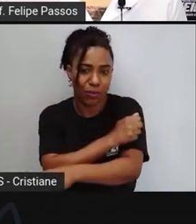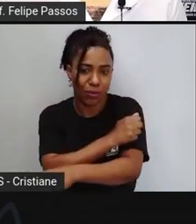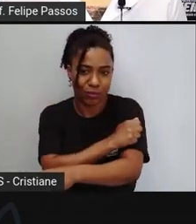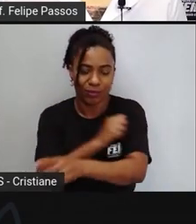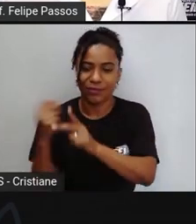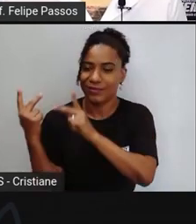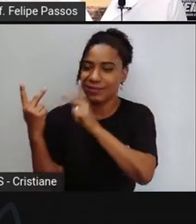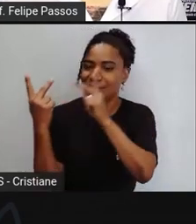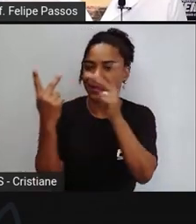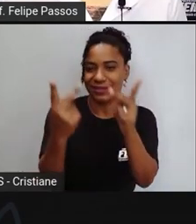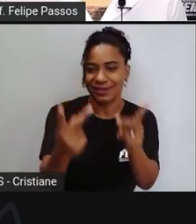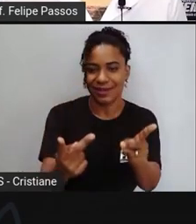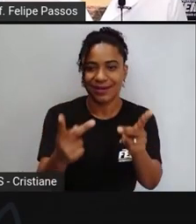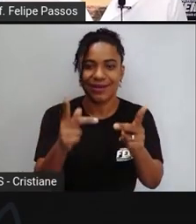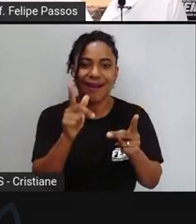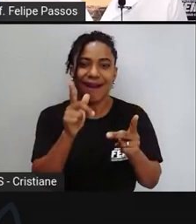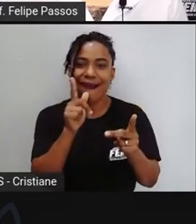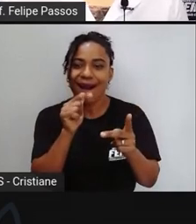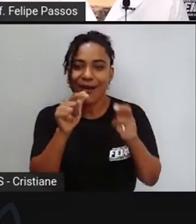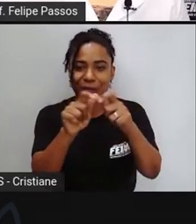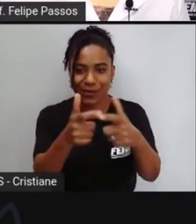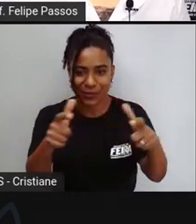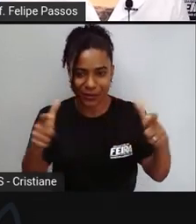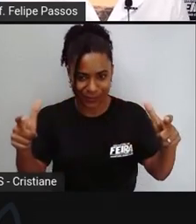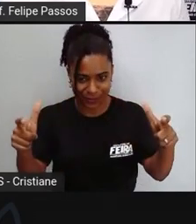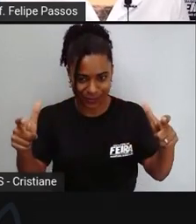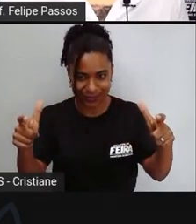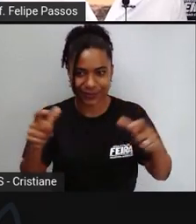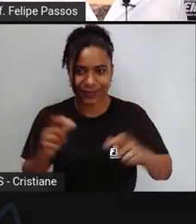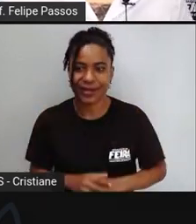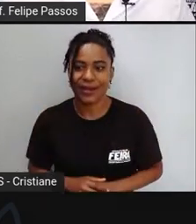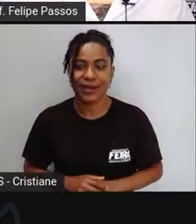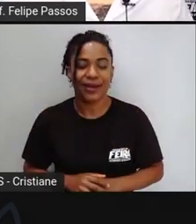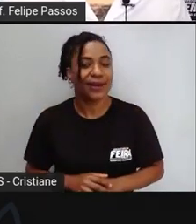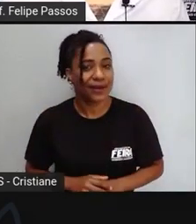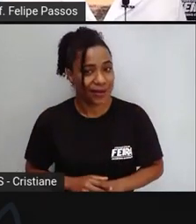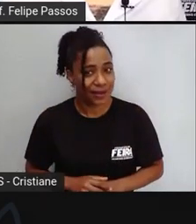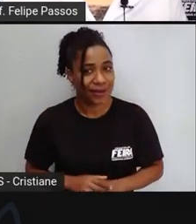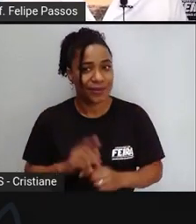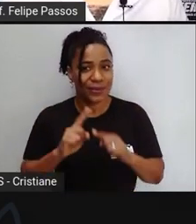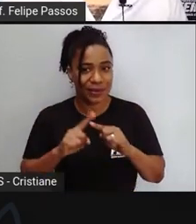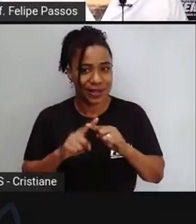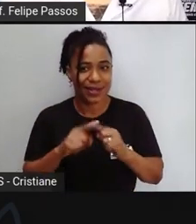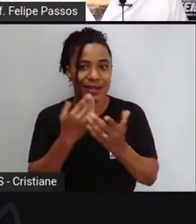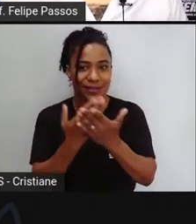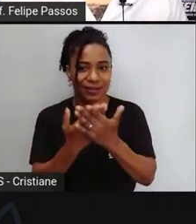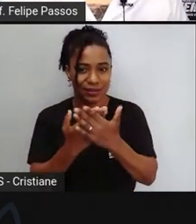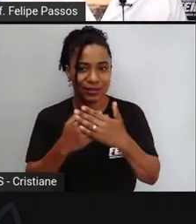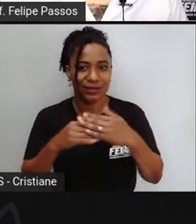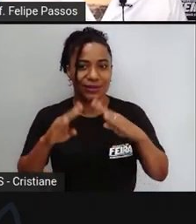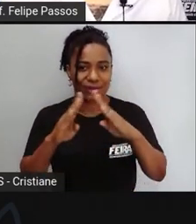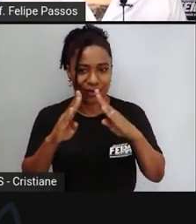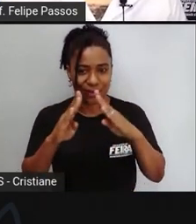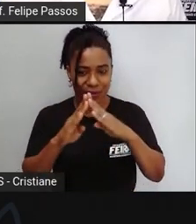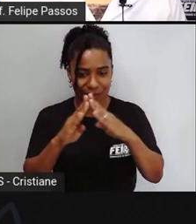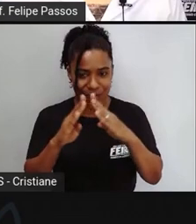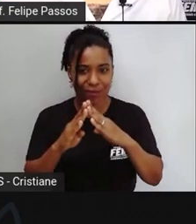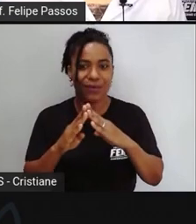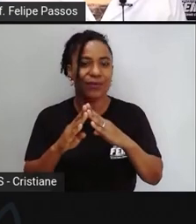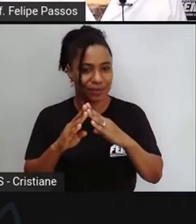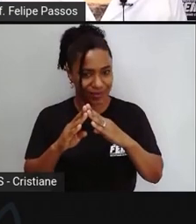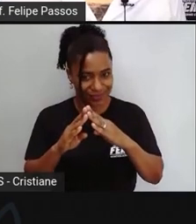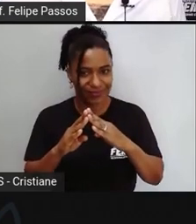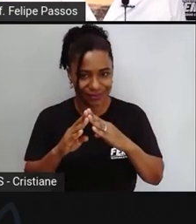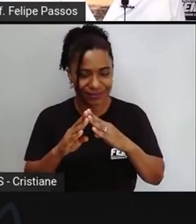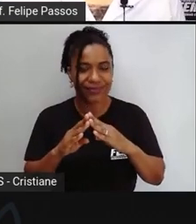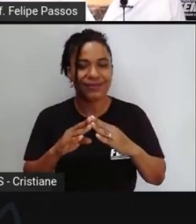sabe por que Felipe as escolas por ser mais fácil mais